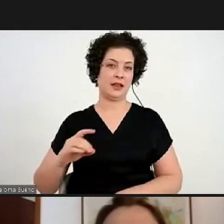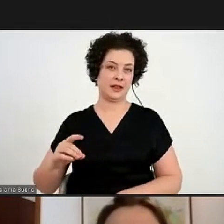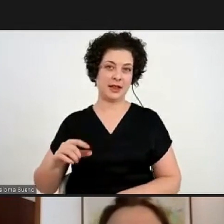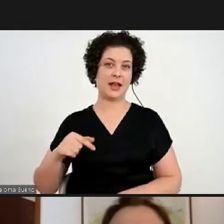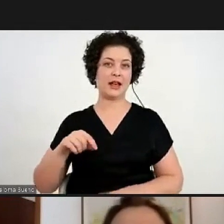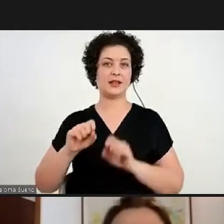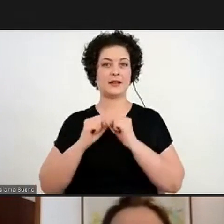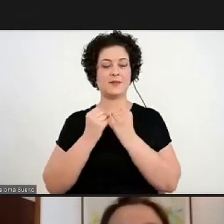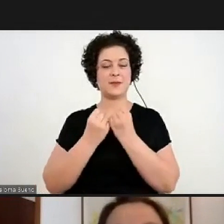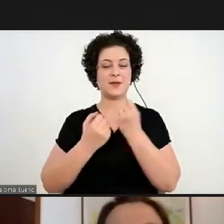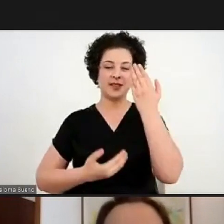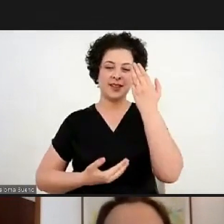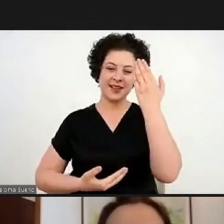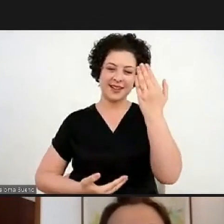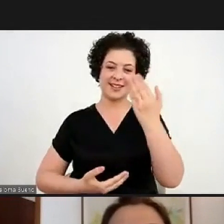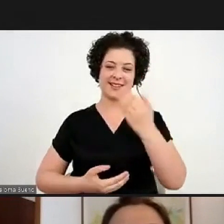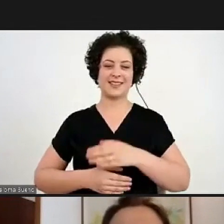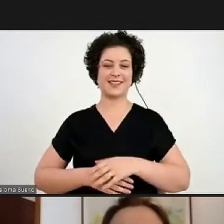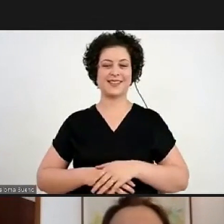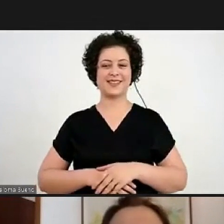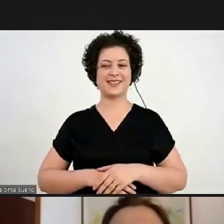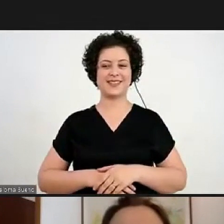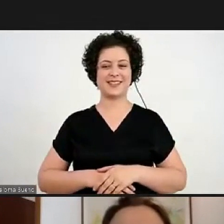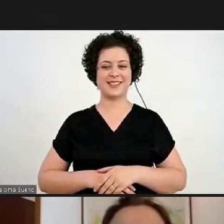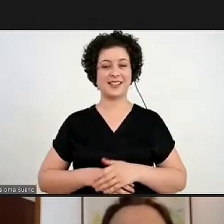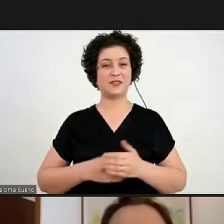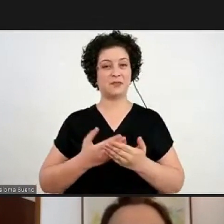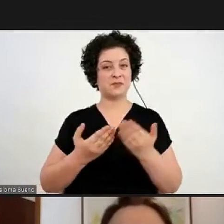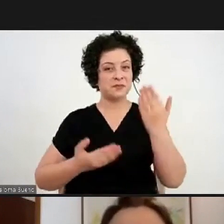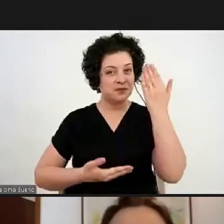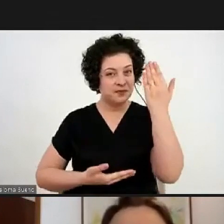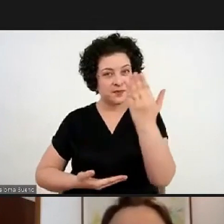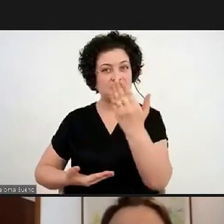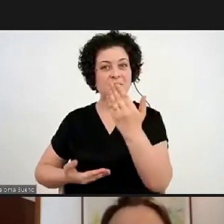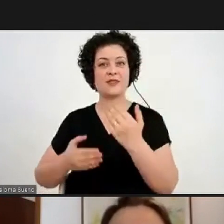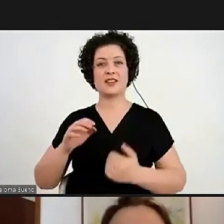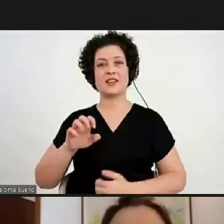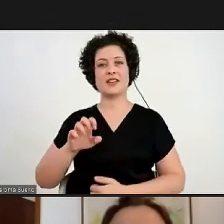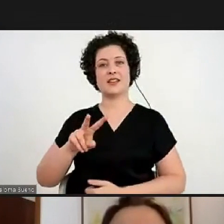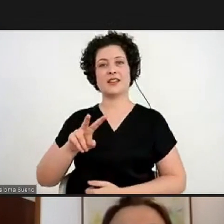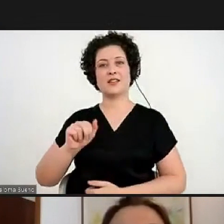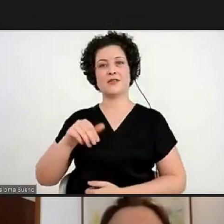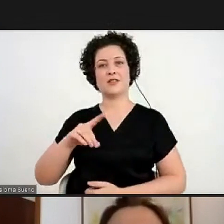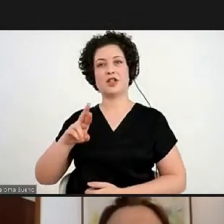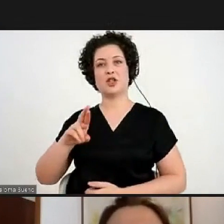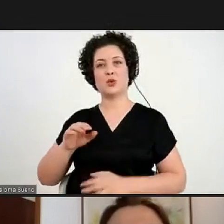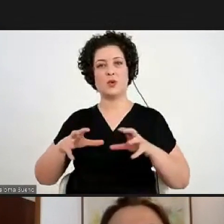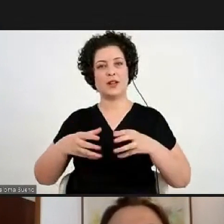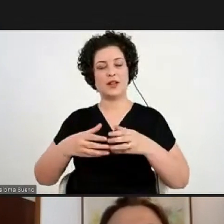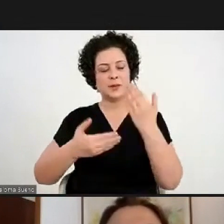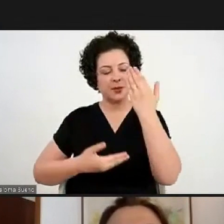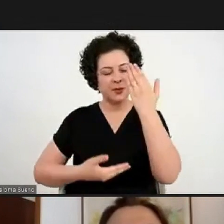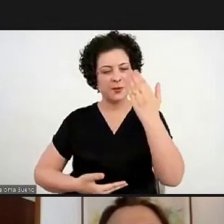simpósio. Agradeço imensamente vocês, agradeço ao Evandro, toda a equipe. Muito obrigada.